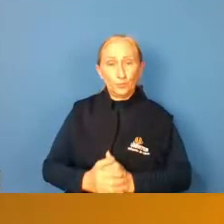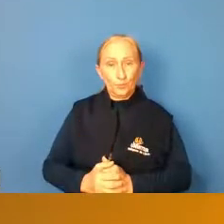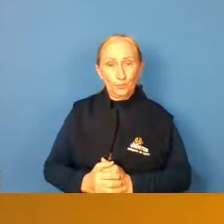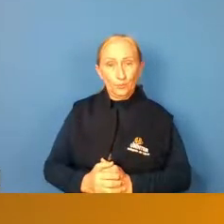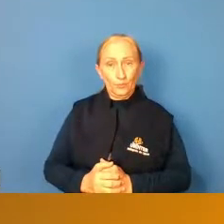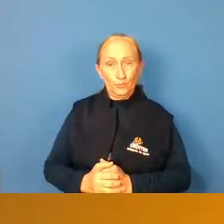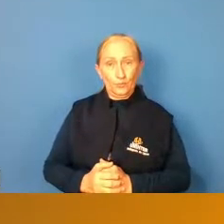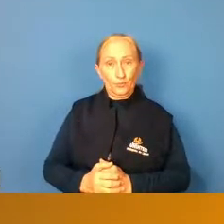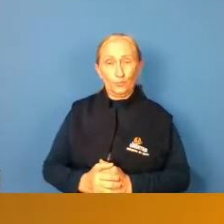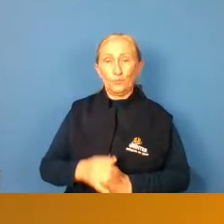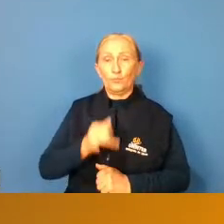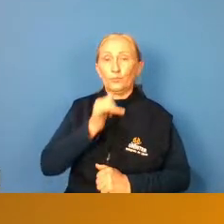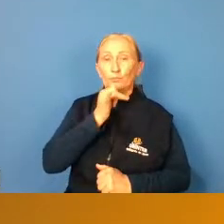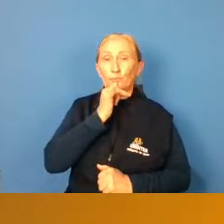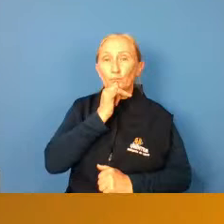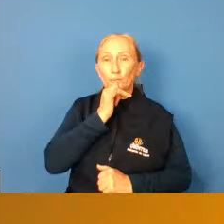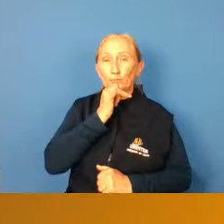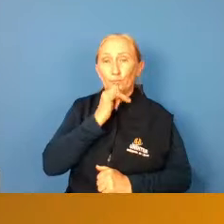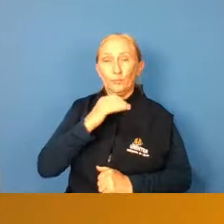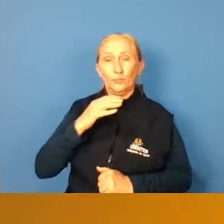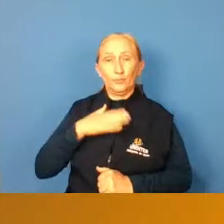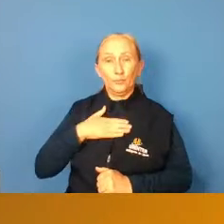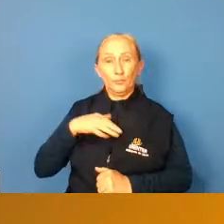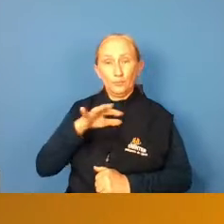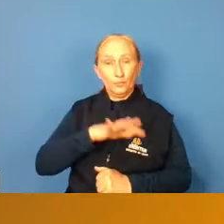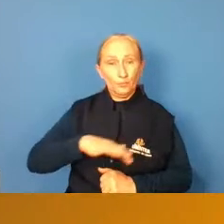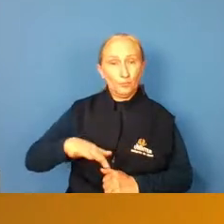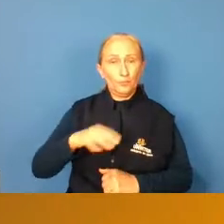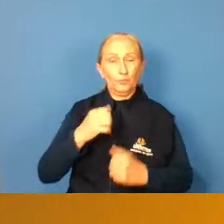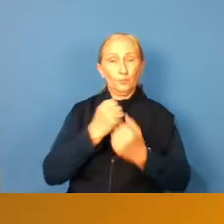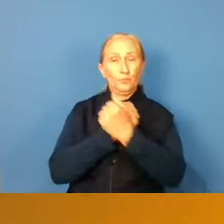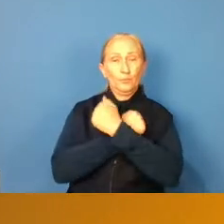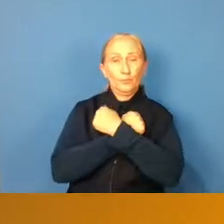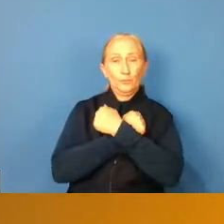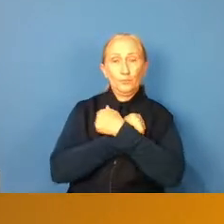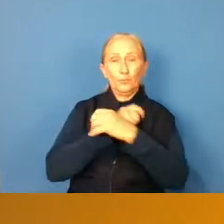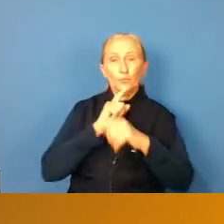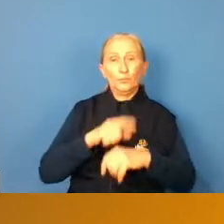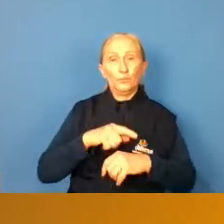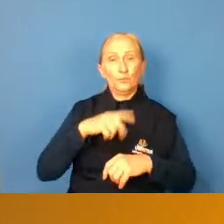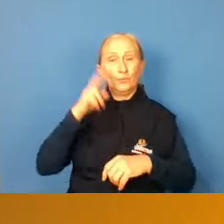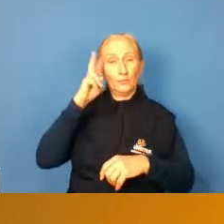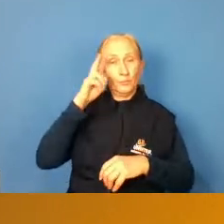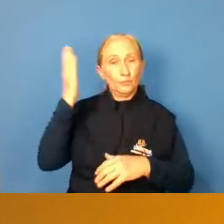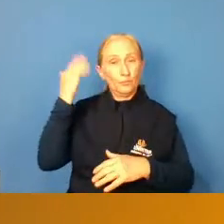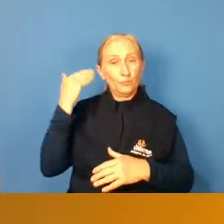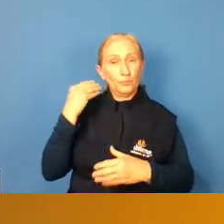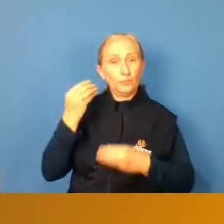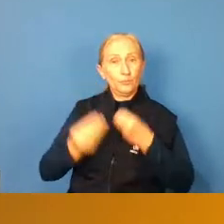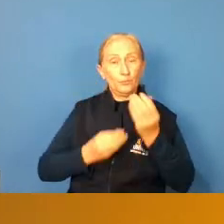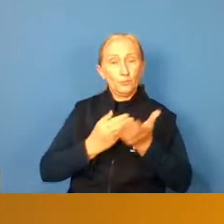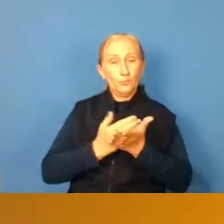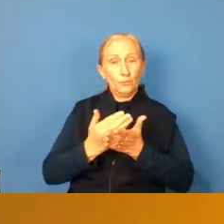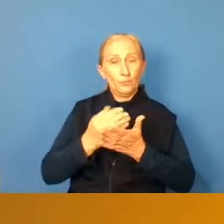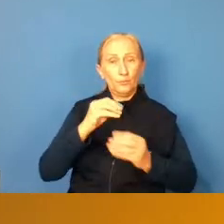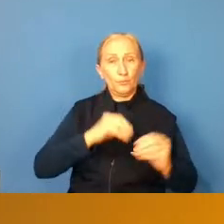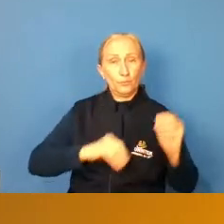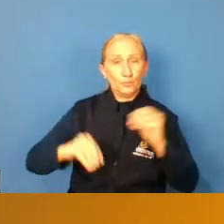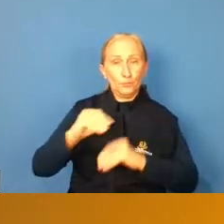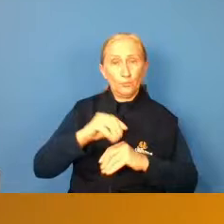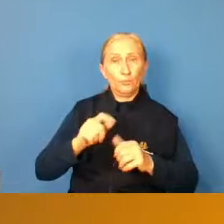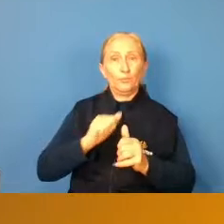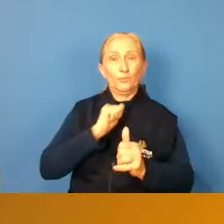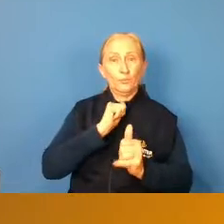um exemplo também dessa parte de goleiro zagueiro eu lembro ali que quando eu comecei a jogar né que eu já fui